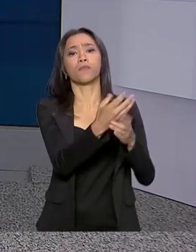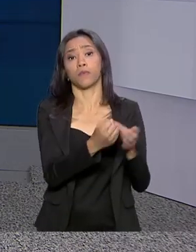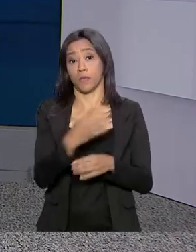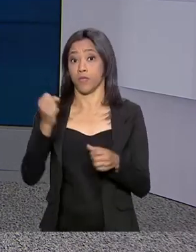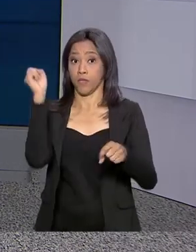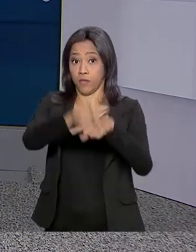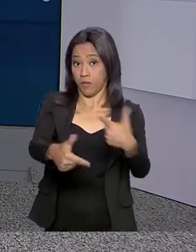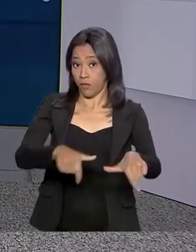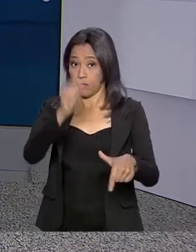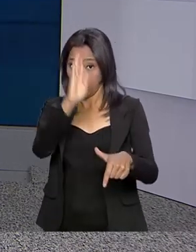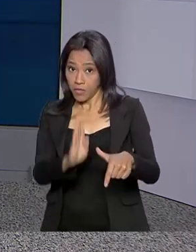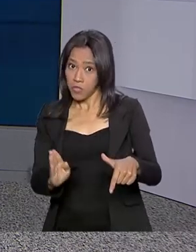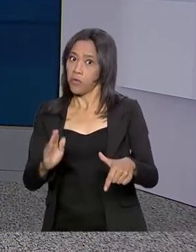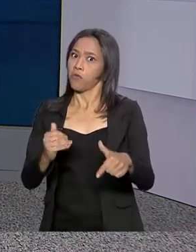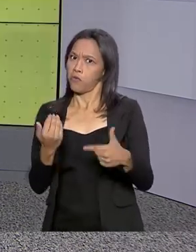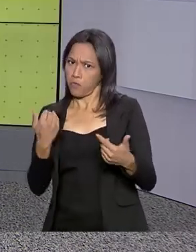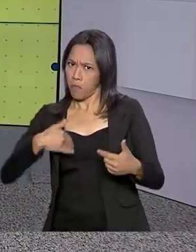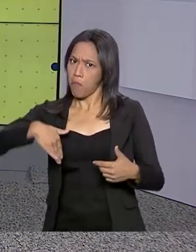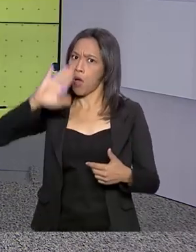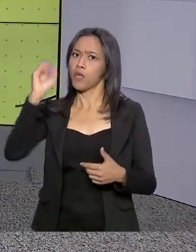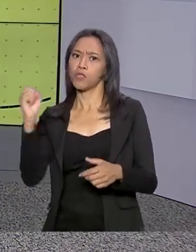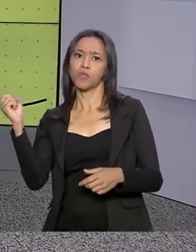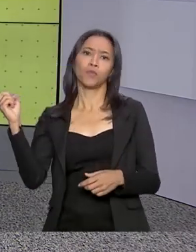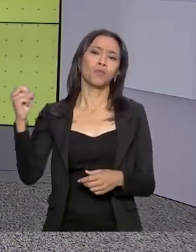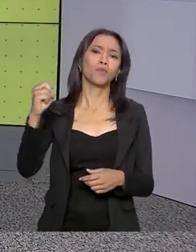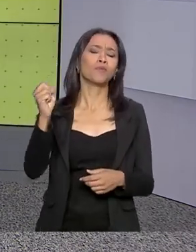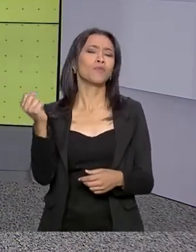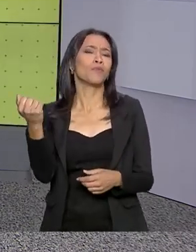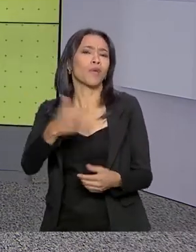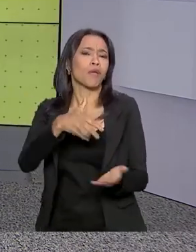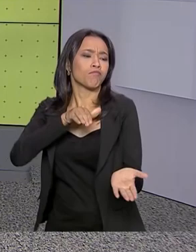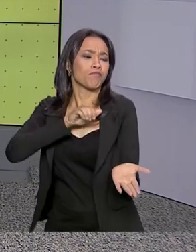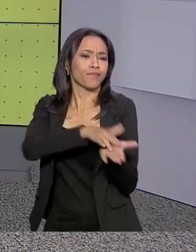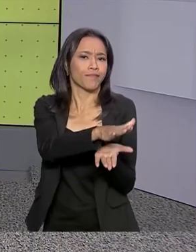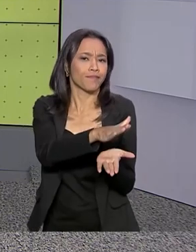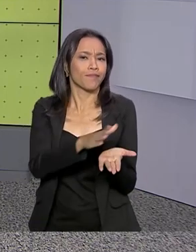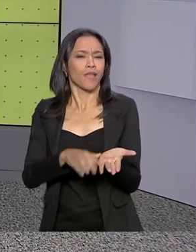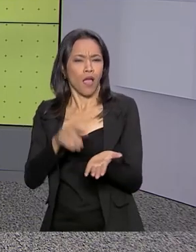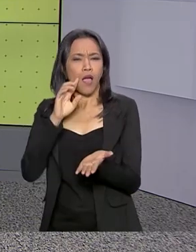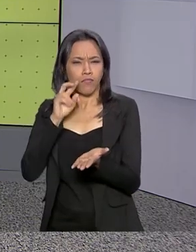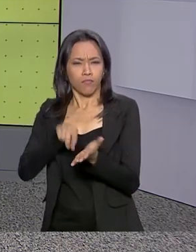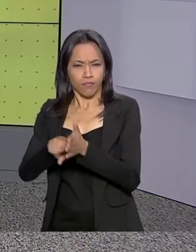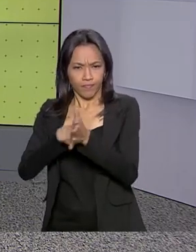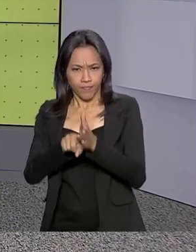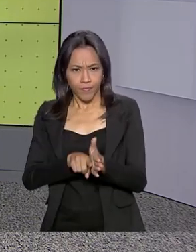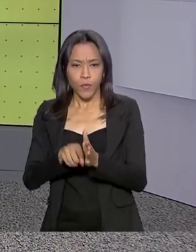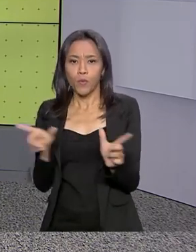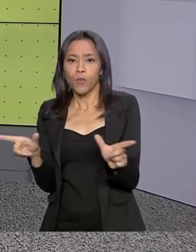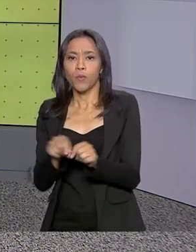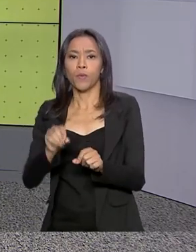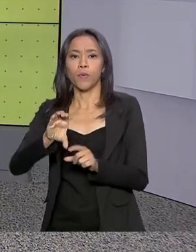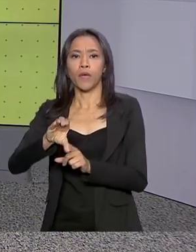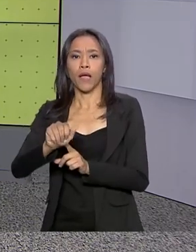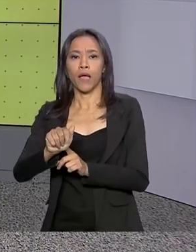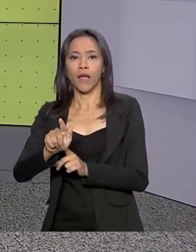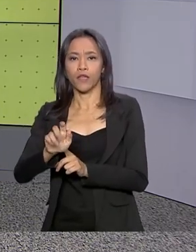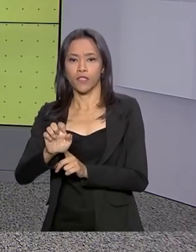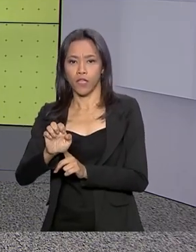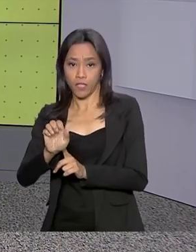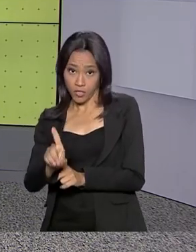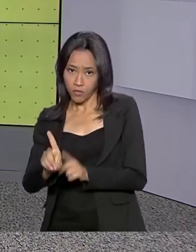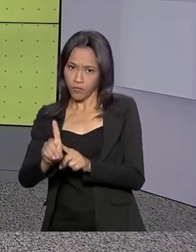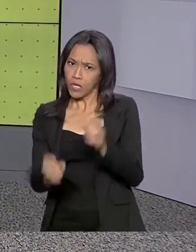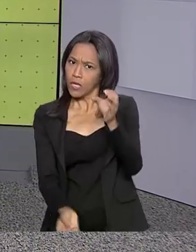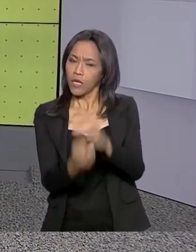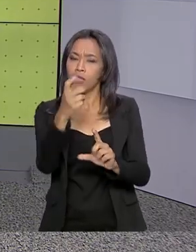superou o número de demissões. De acordo com o Cadastro Geral de Empregados e Desempregados, o Caged, foram criados em agosto